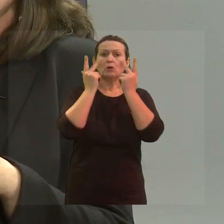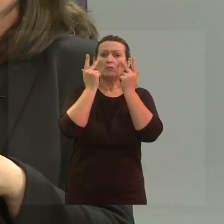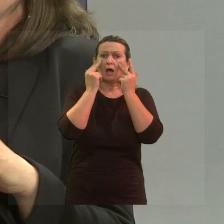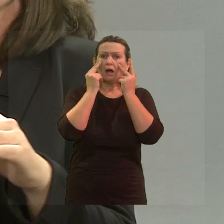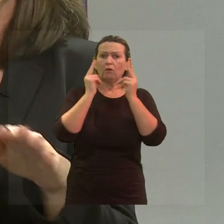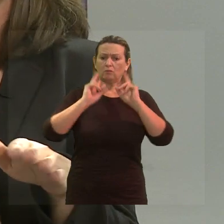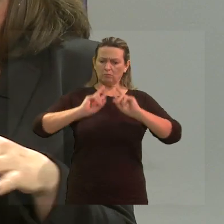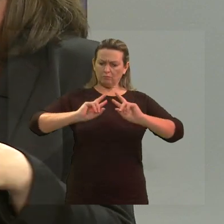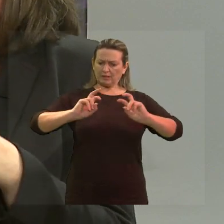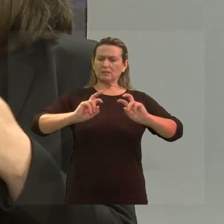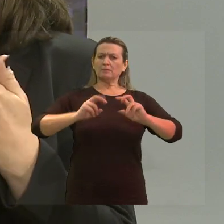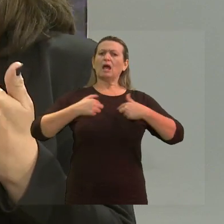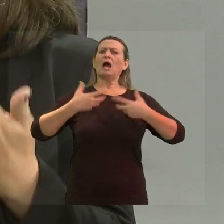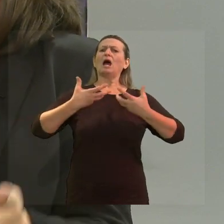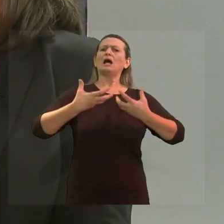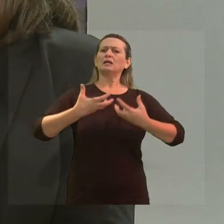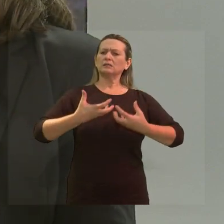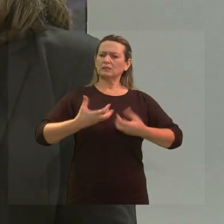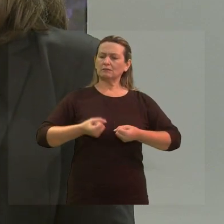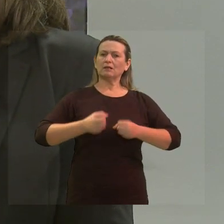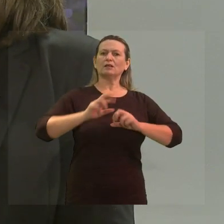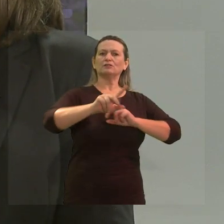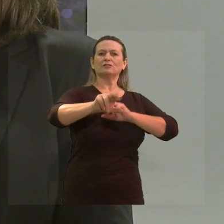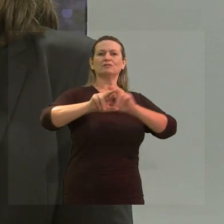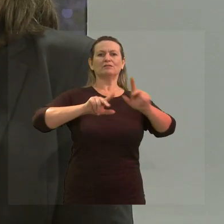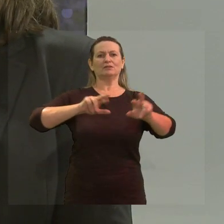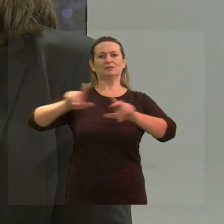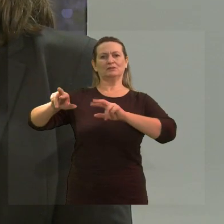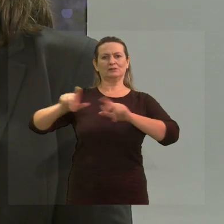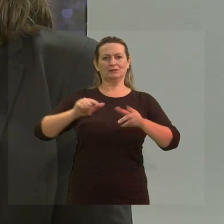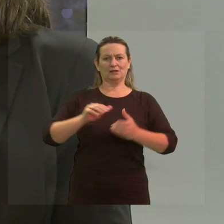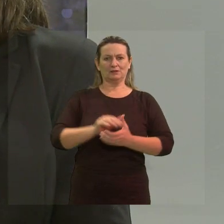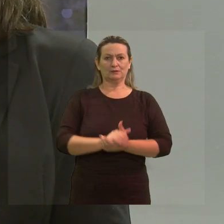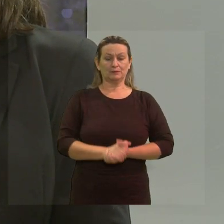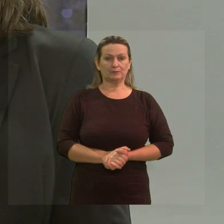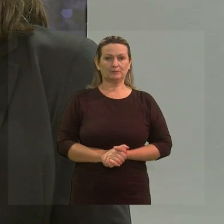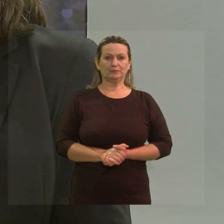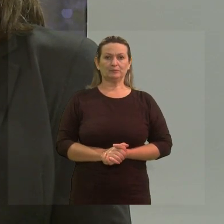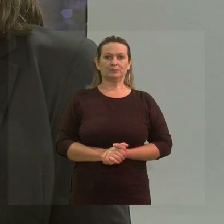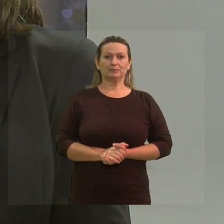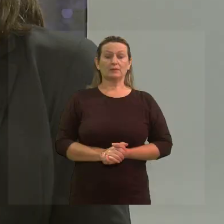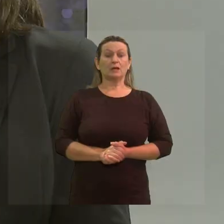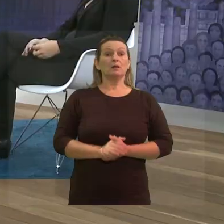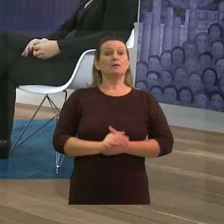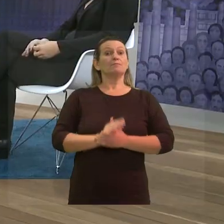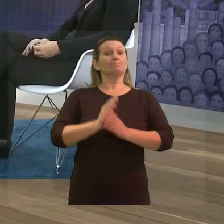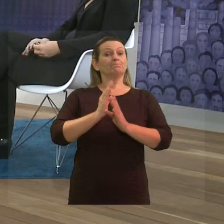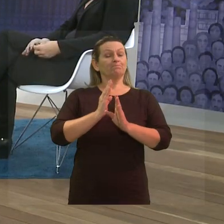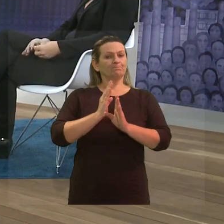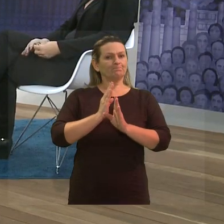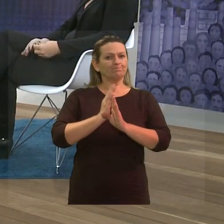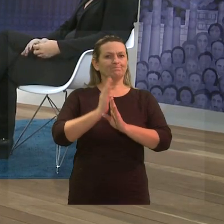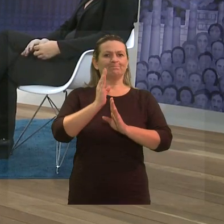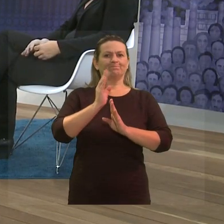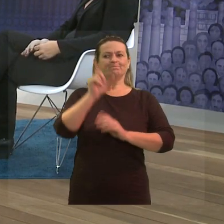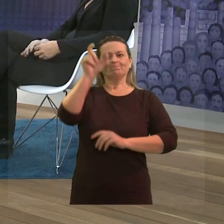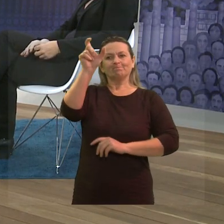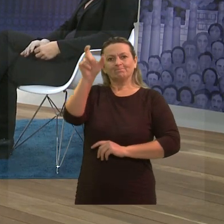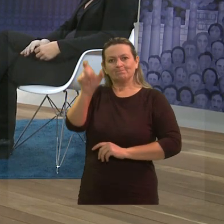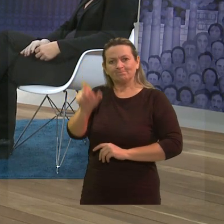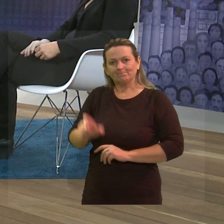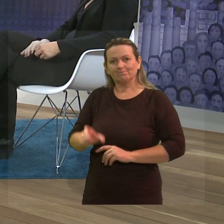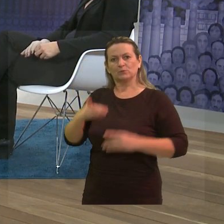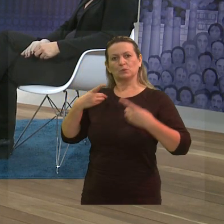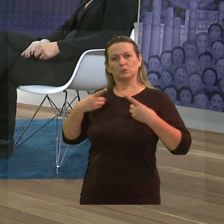rever essa questão, a começa a aceitar mais a questão da diversidade. Sim, e por isso que, às vezes, a presença da pessoa com